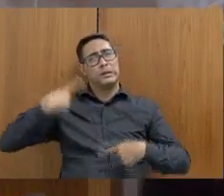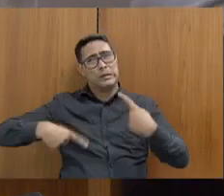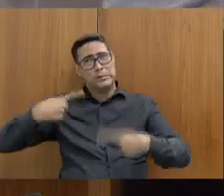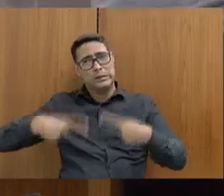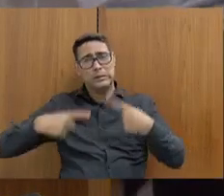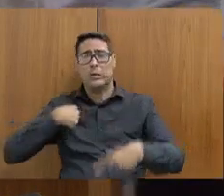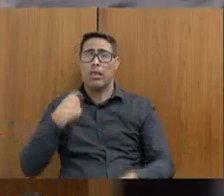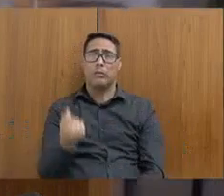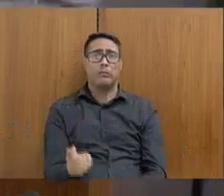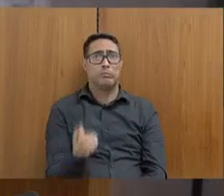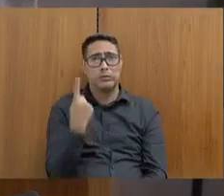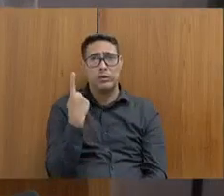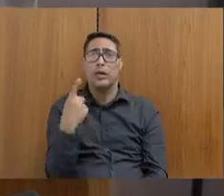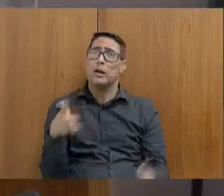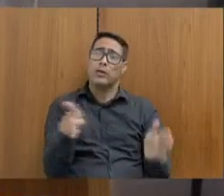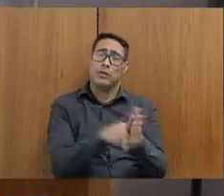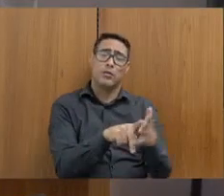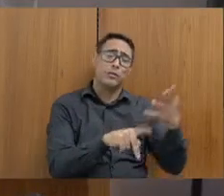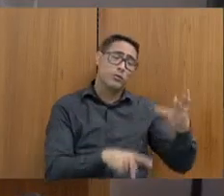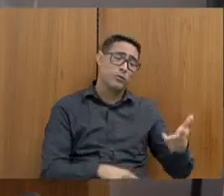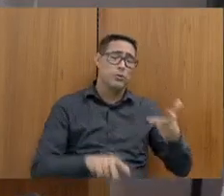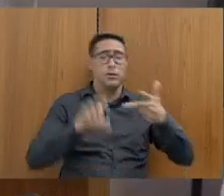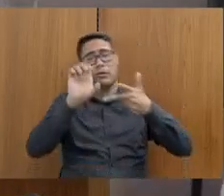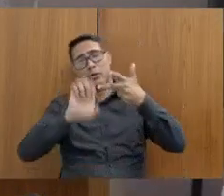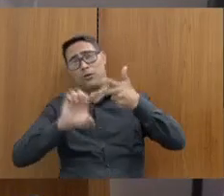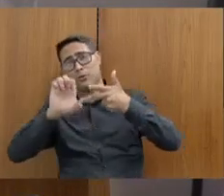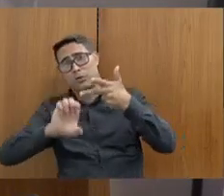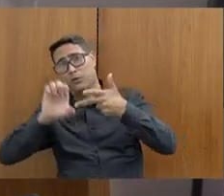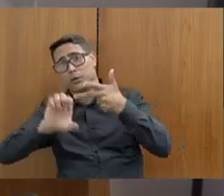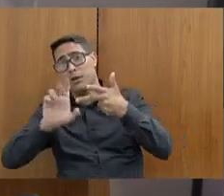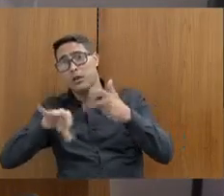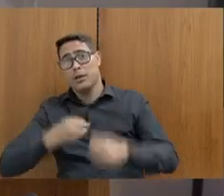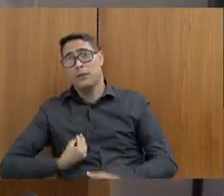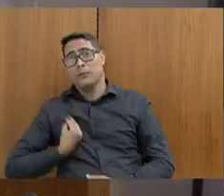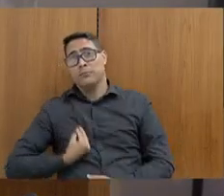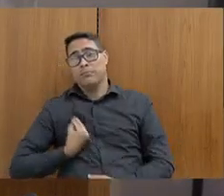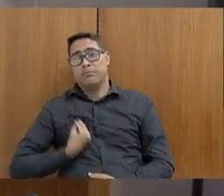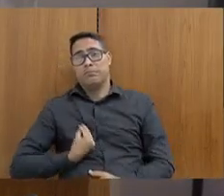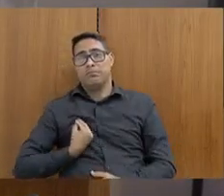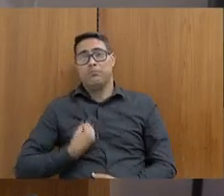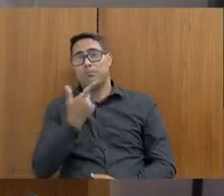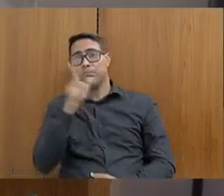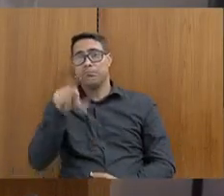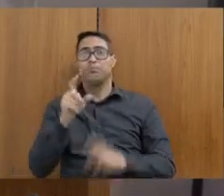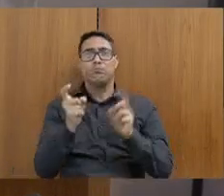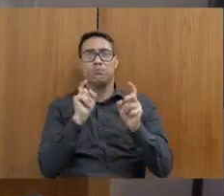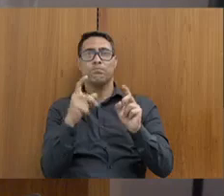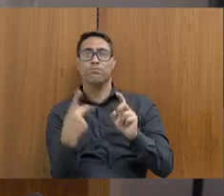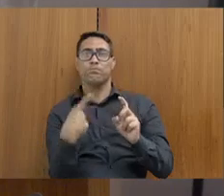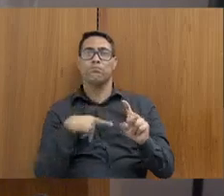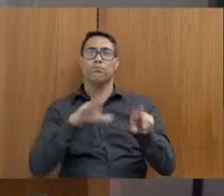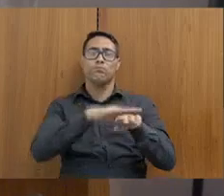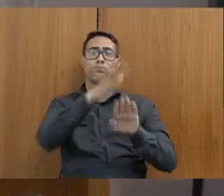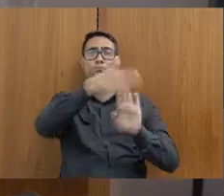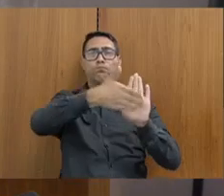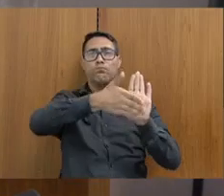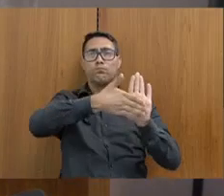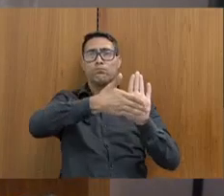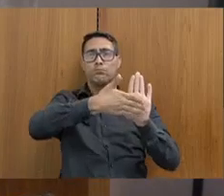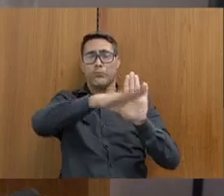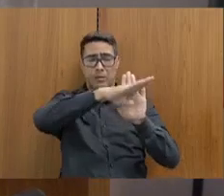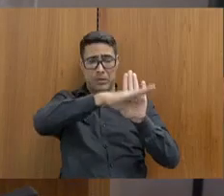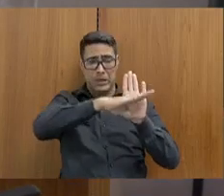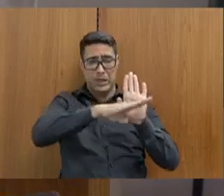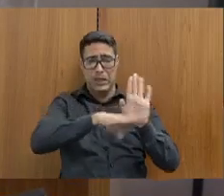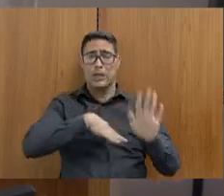na minha opinião, do Poder Executivo. Eu participei de uma primeira reunião com a equipe de transição, eram pautas, honestamente,